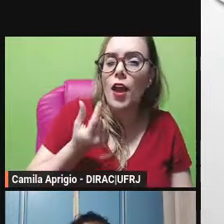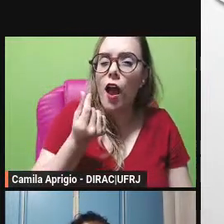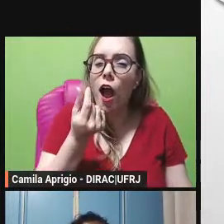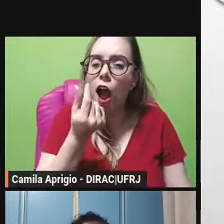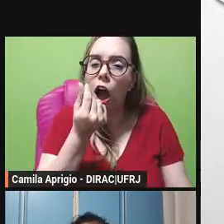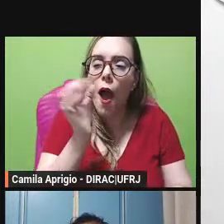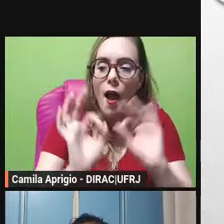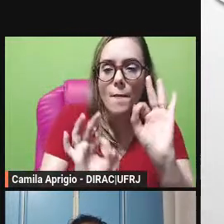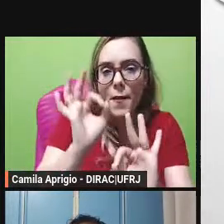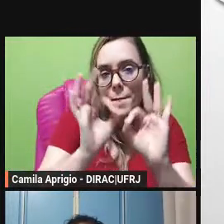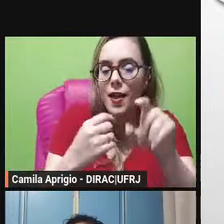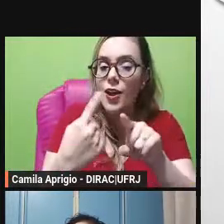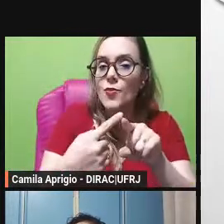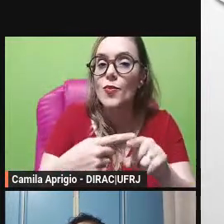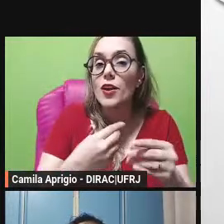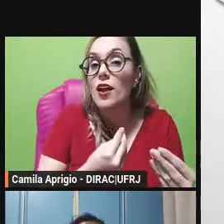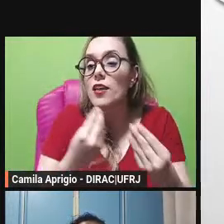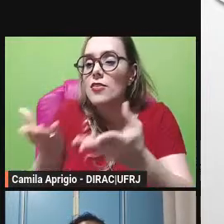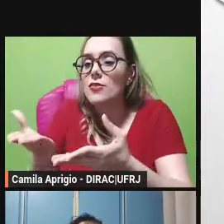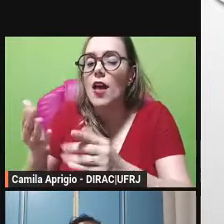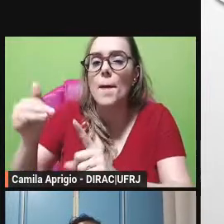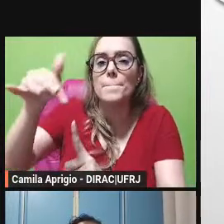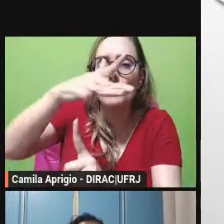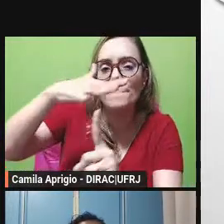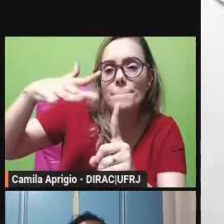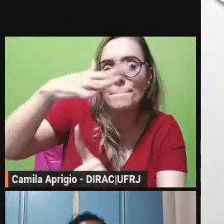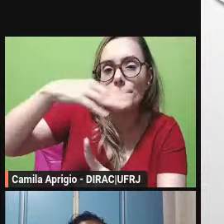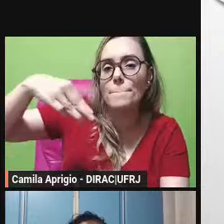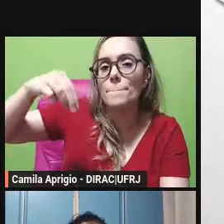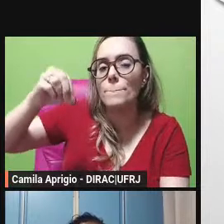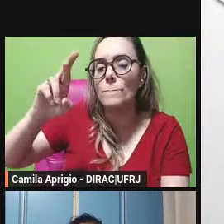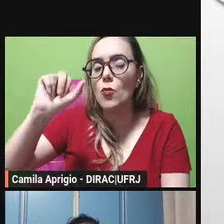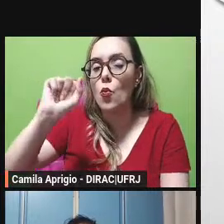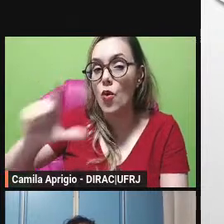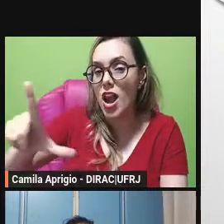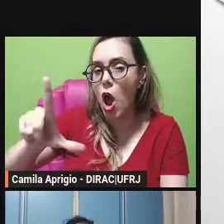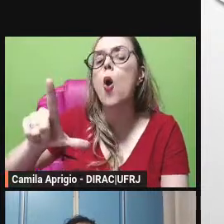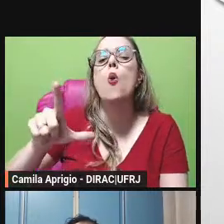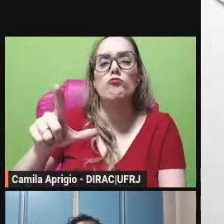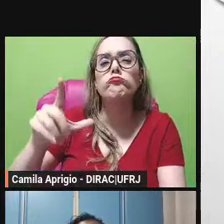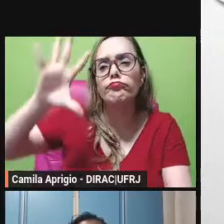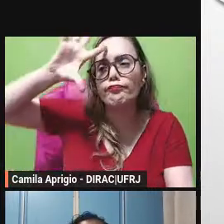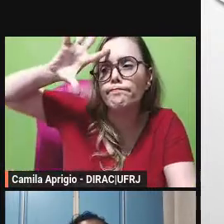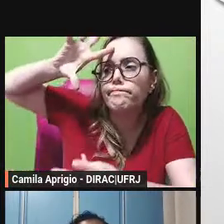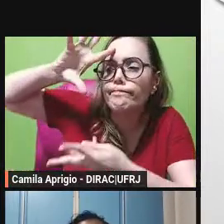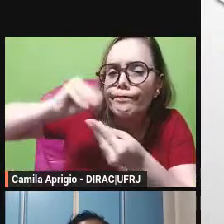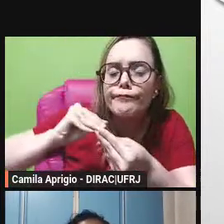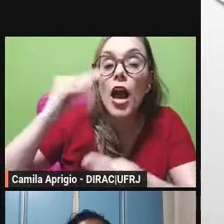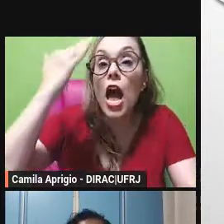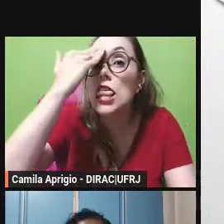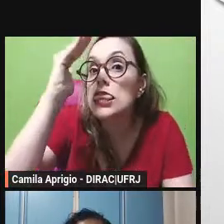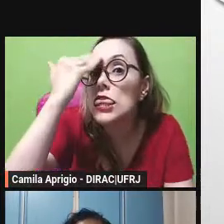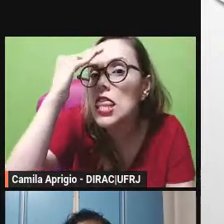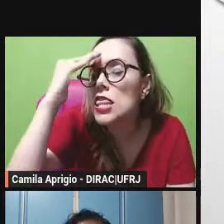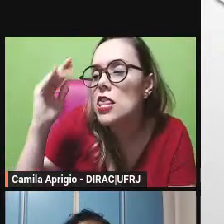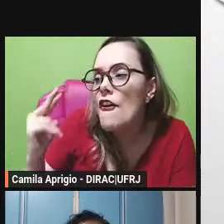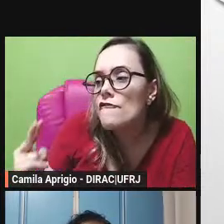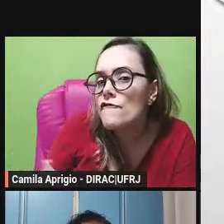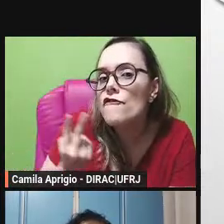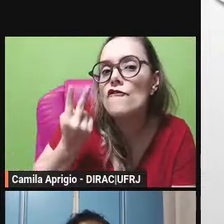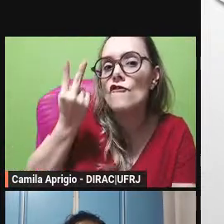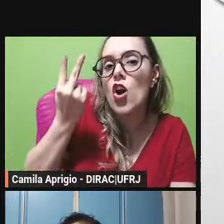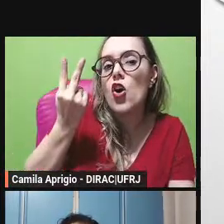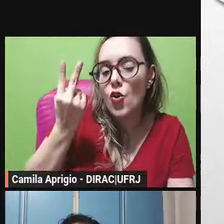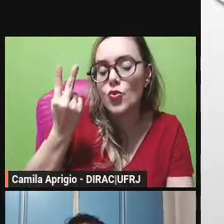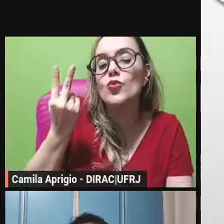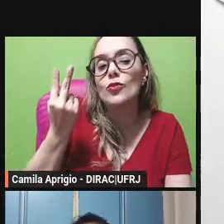então ela acaba sendo vista por sua utilidade e não por a sua por sua esteticidade né pelo